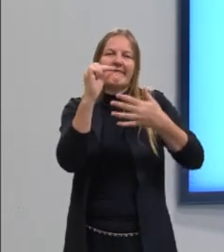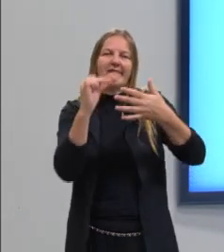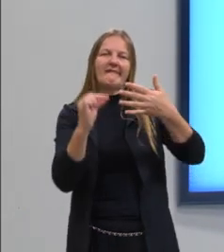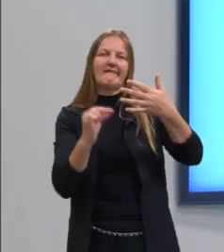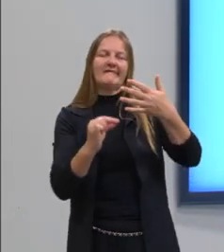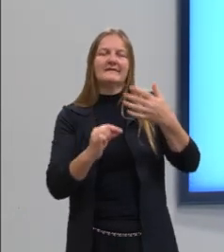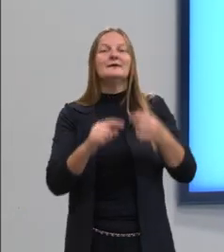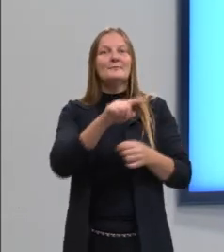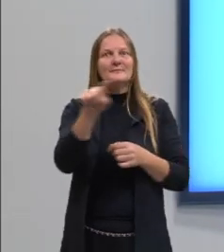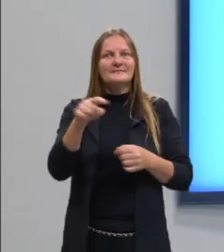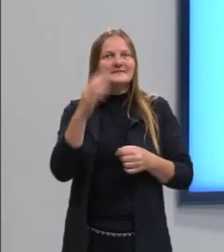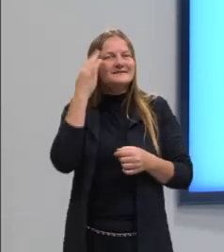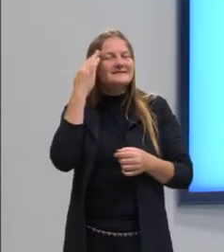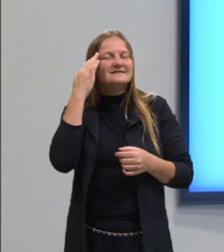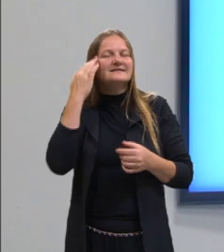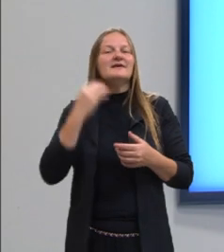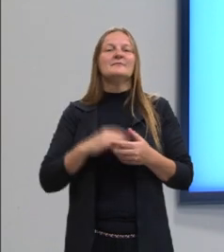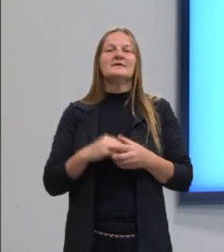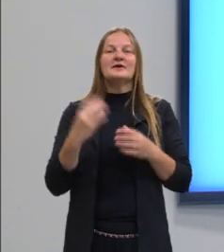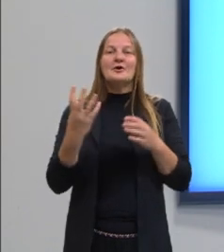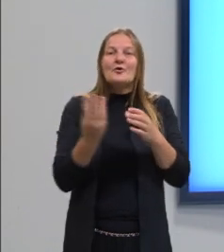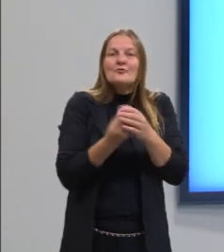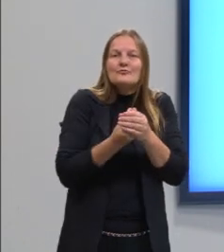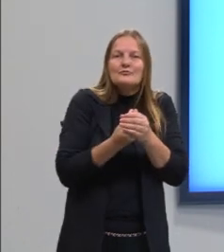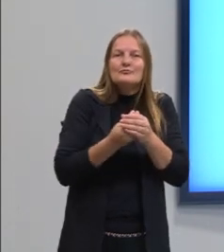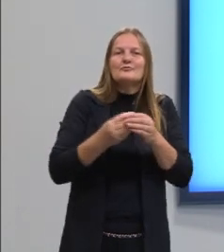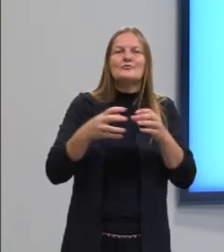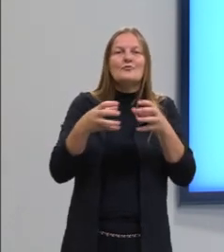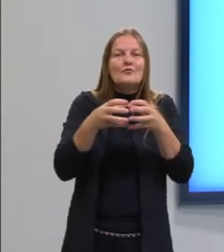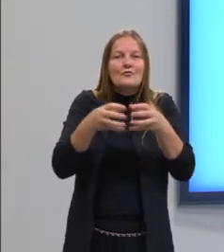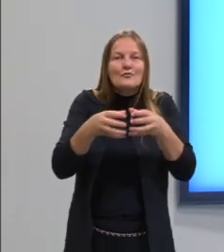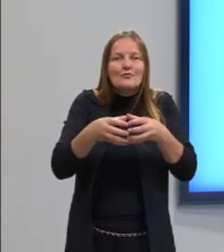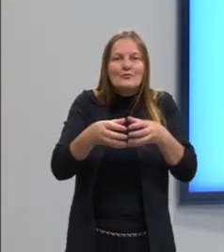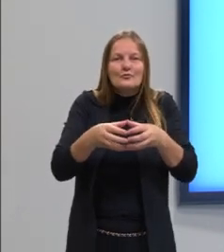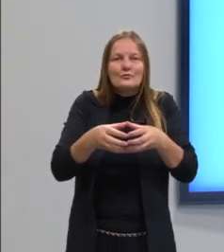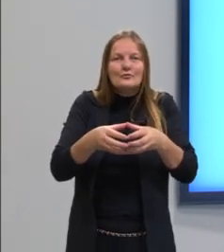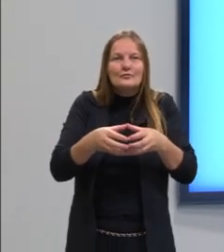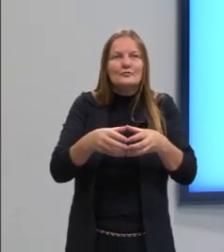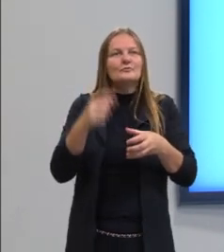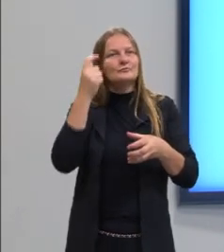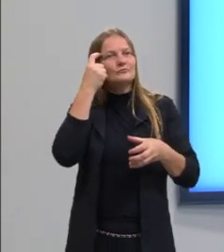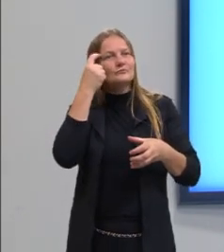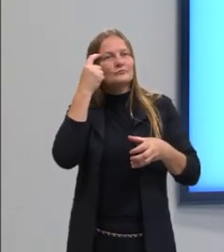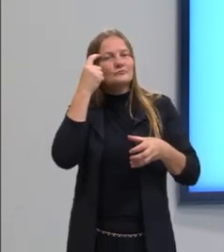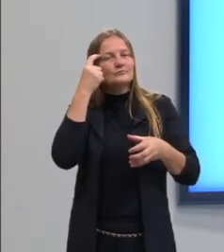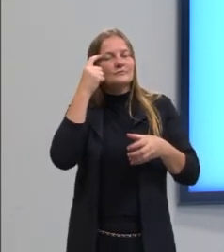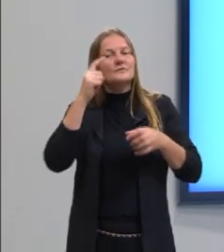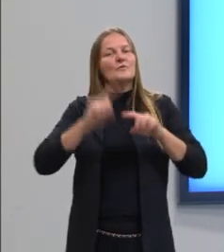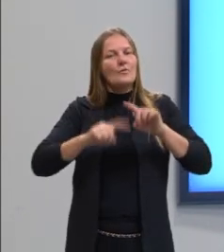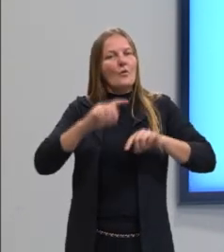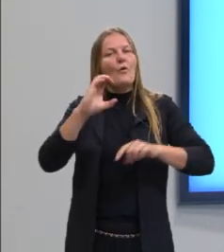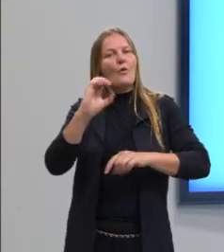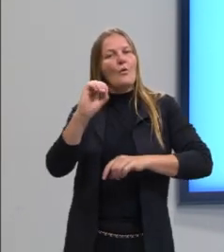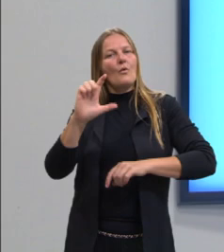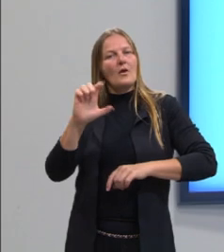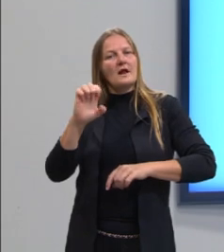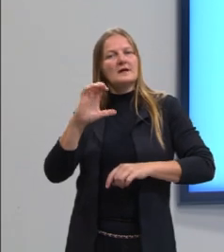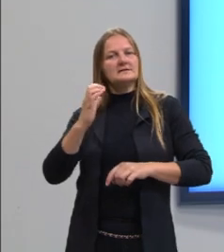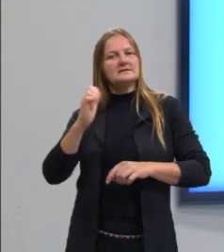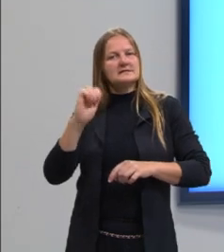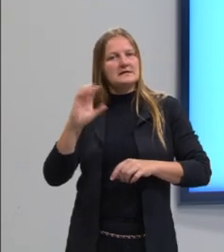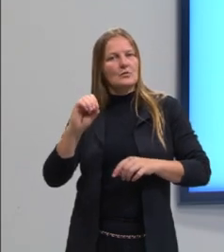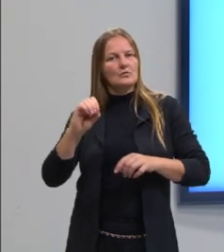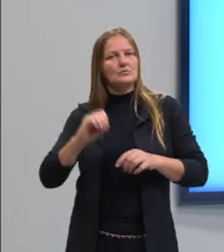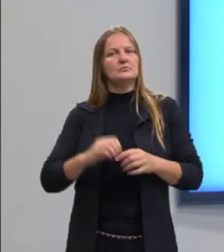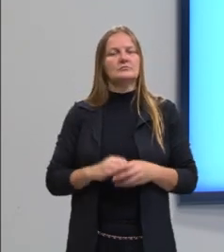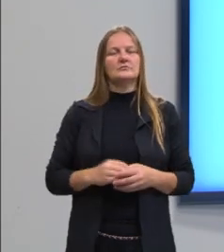vocês entendam, então, esse conjunto de frutas como sendo algo a se pensar como uma coleção de objetos, então,